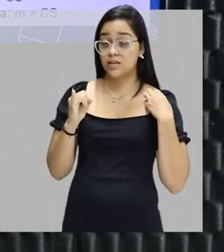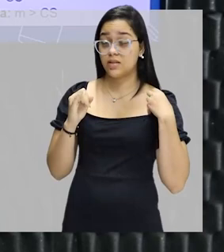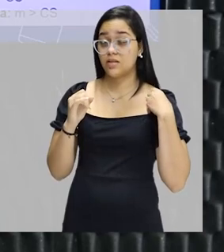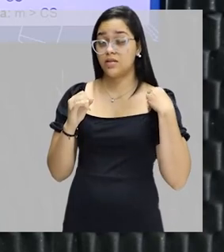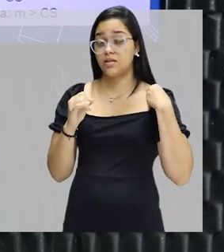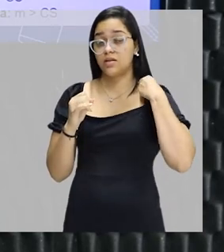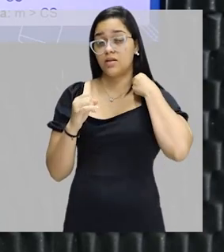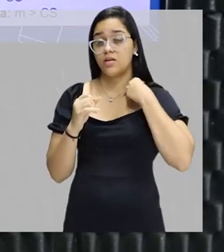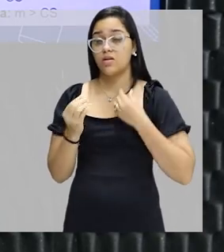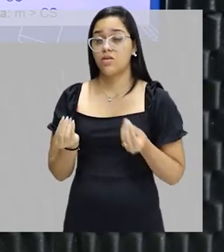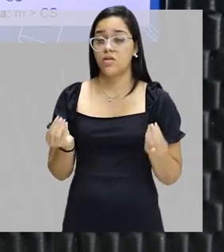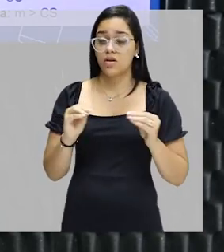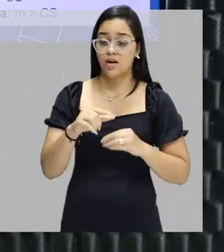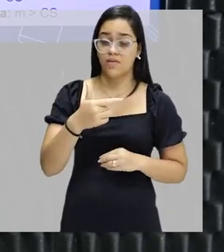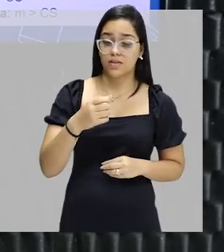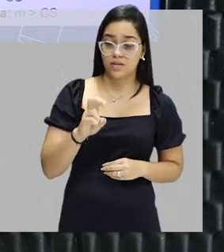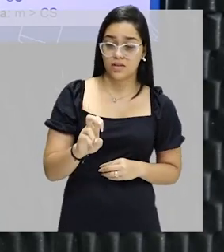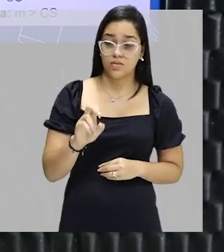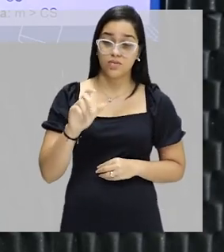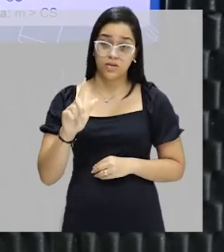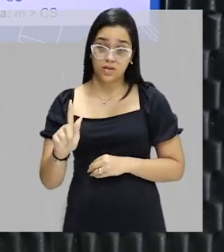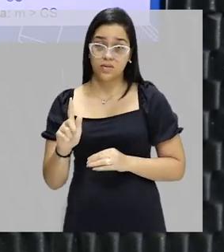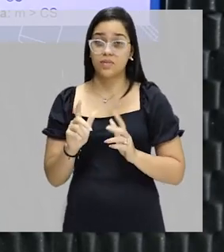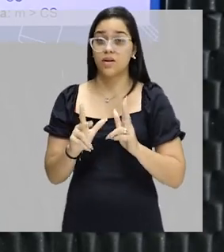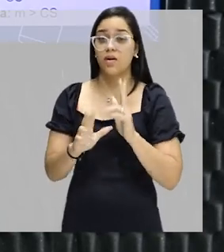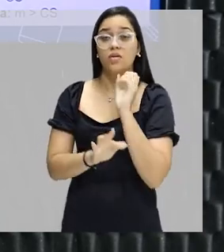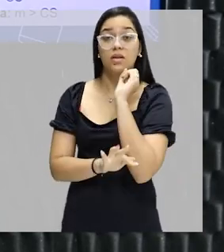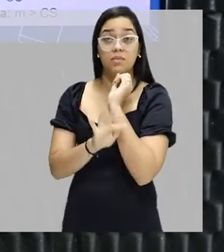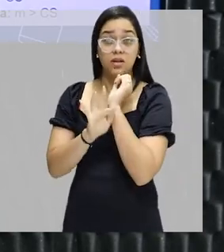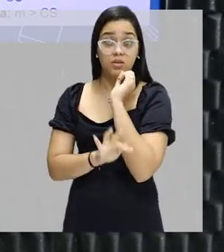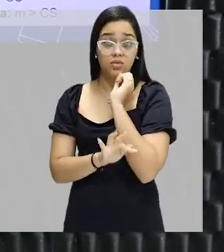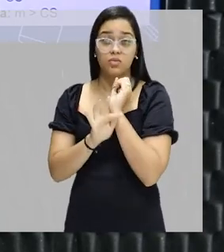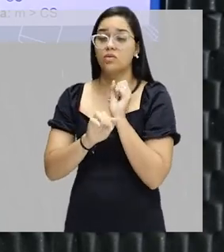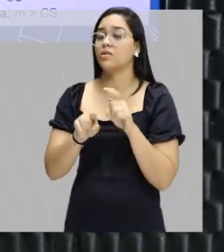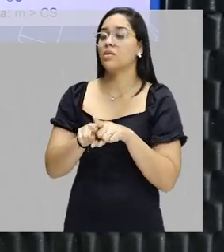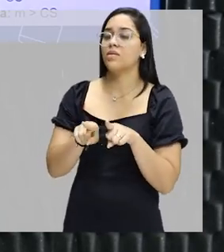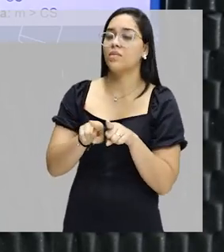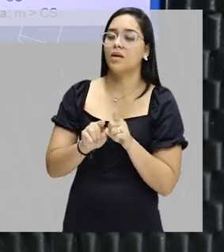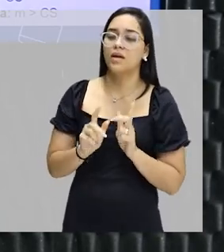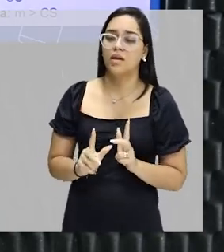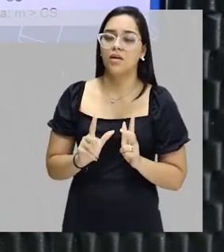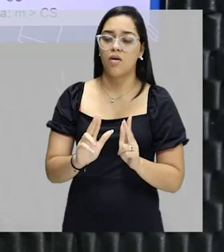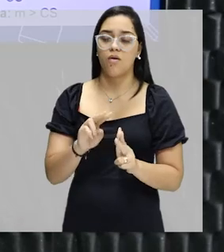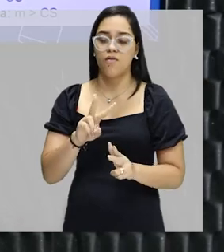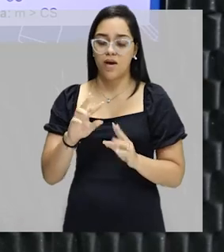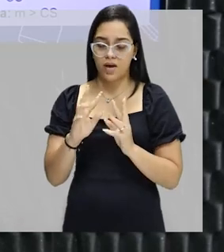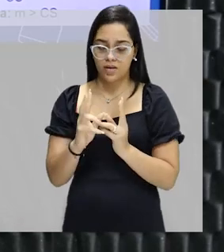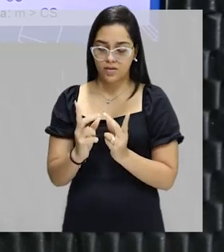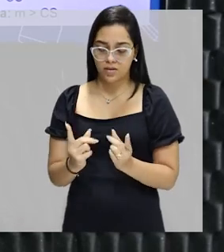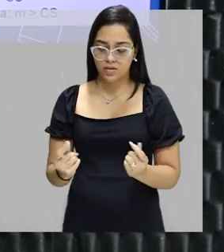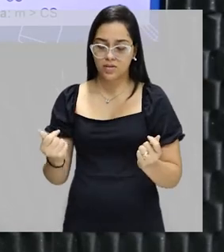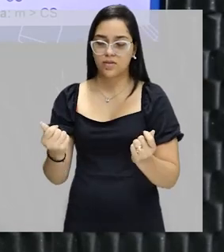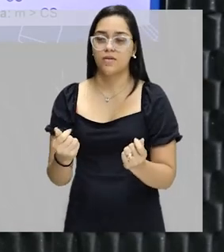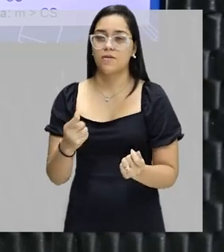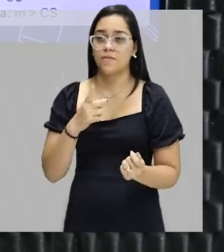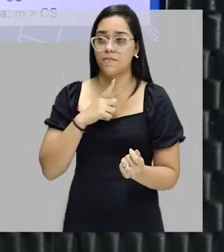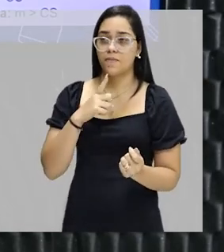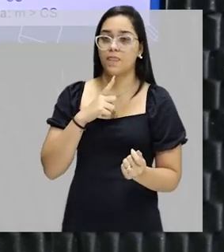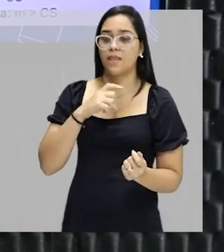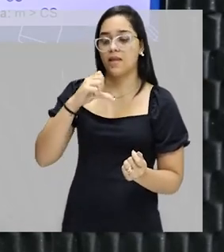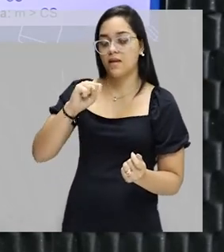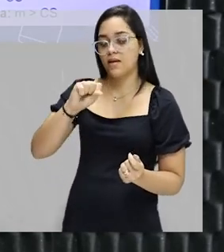25 gramas na mesma temperatura, 20 gramas vai dissolver, solução